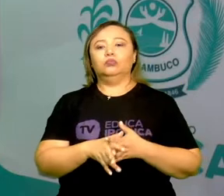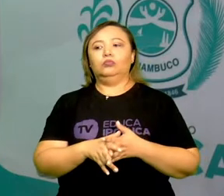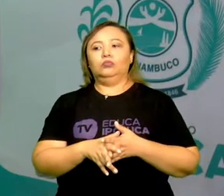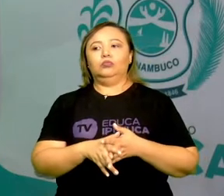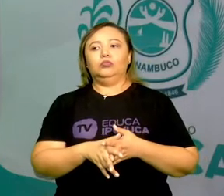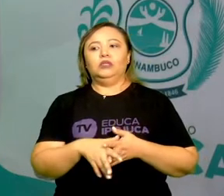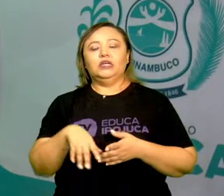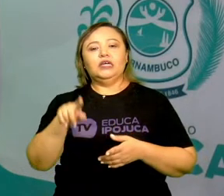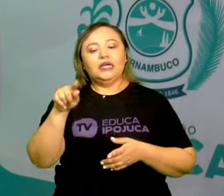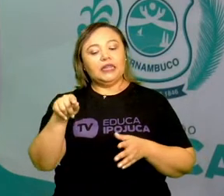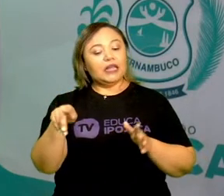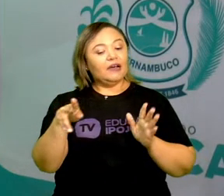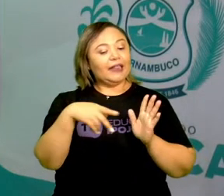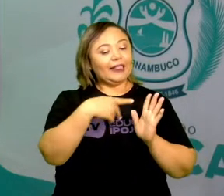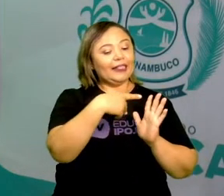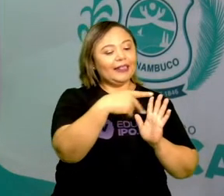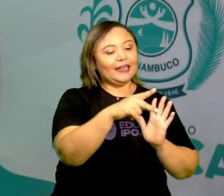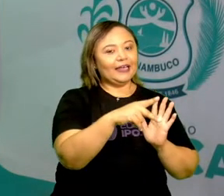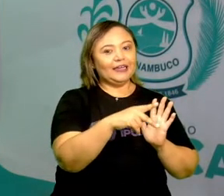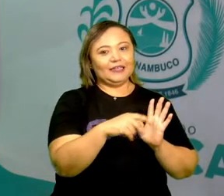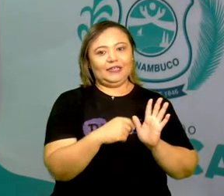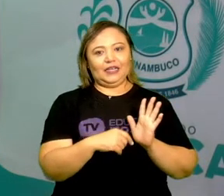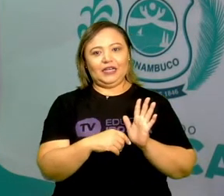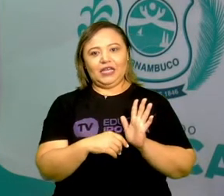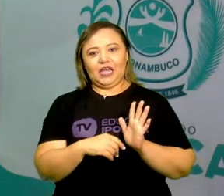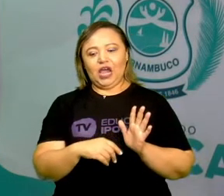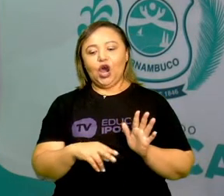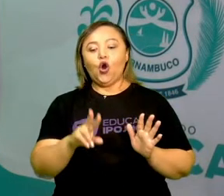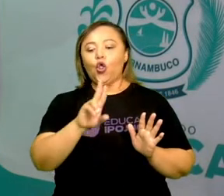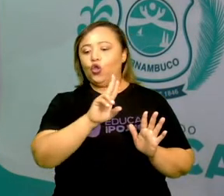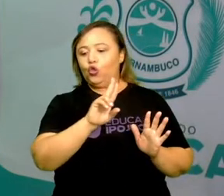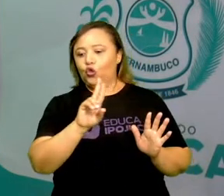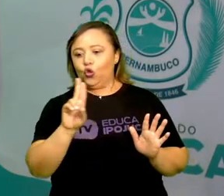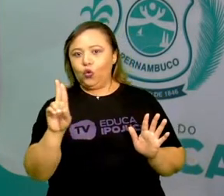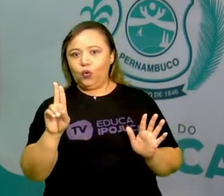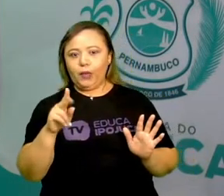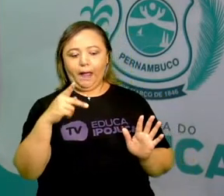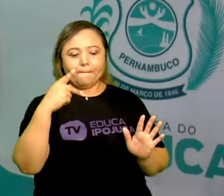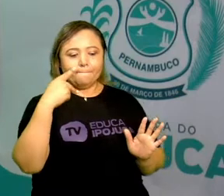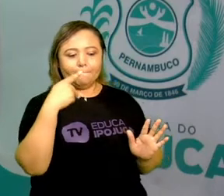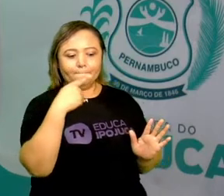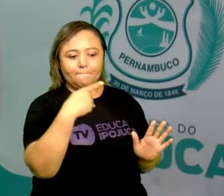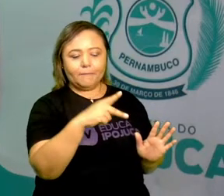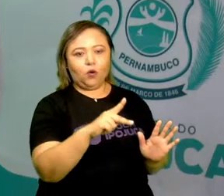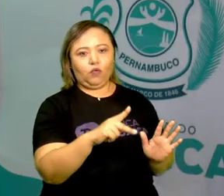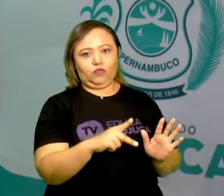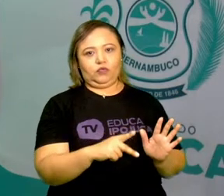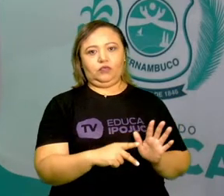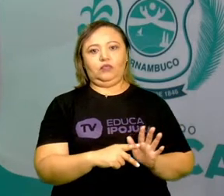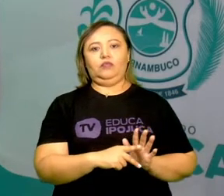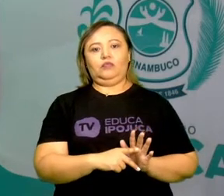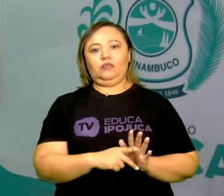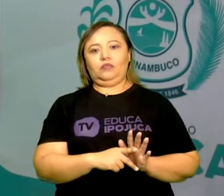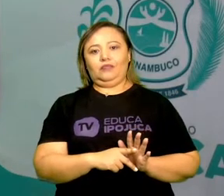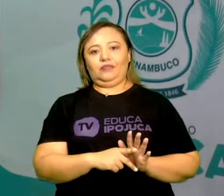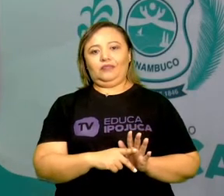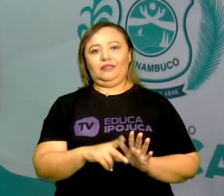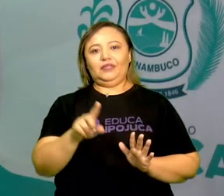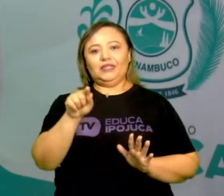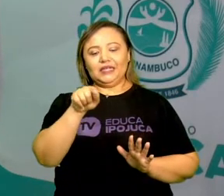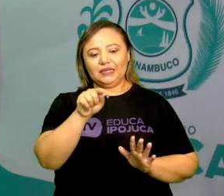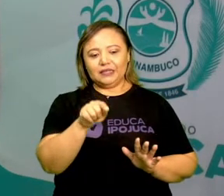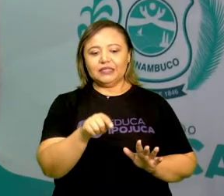nome que foi atribuído, dado ao gato. Portanto, ele é um substantivo próprio.